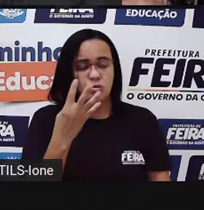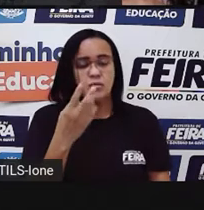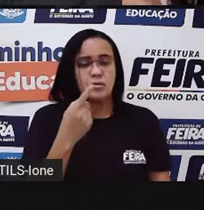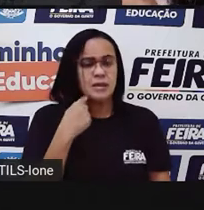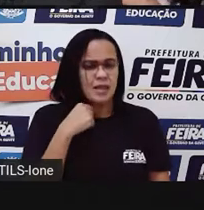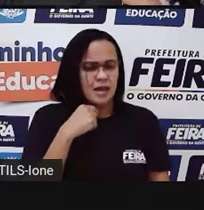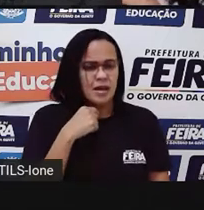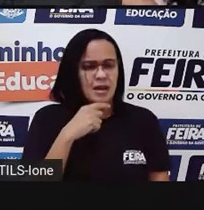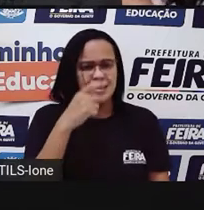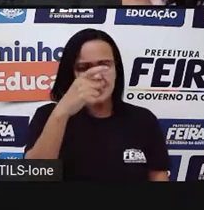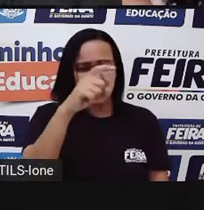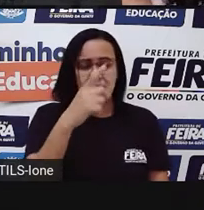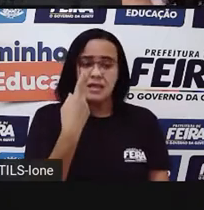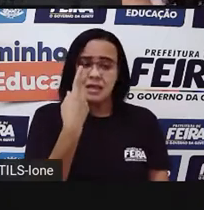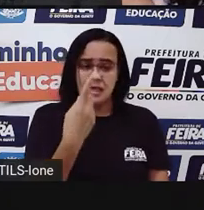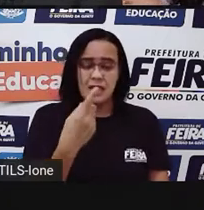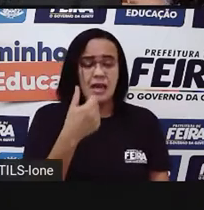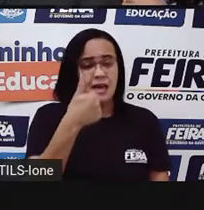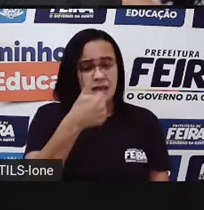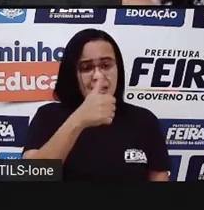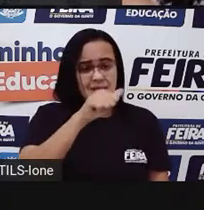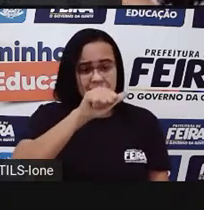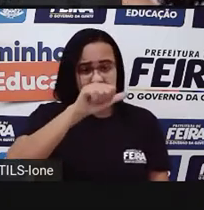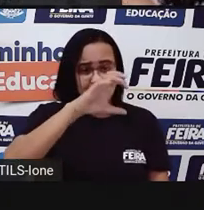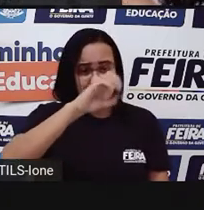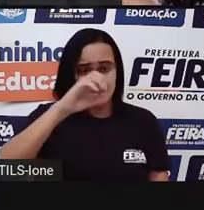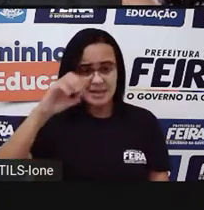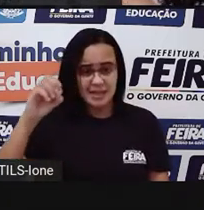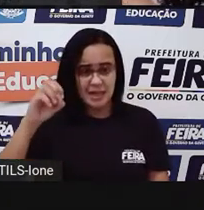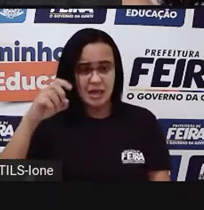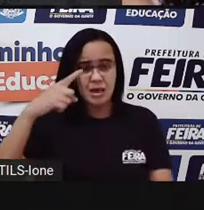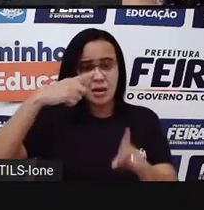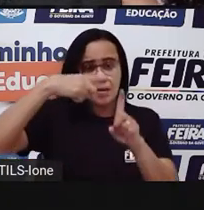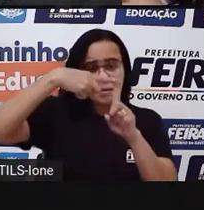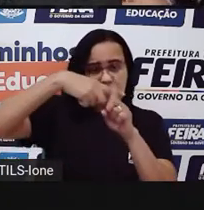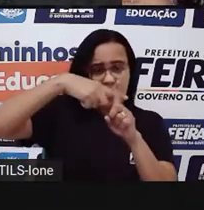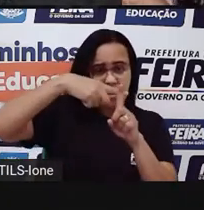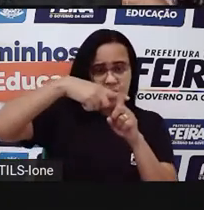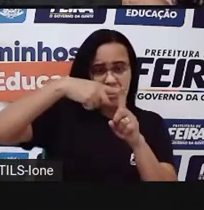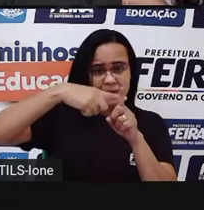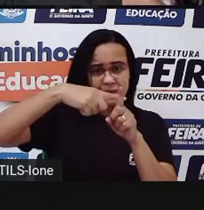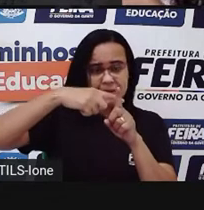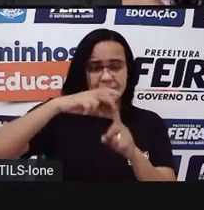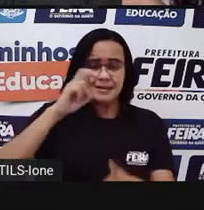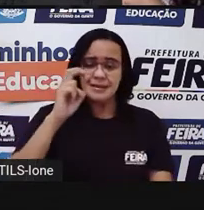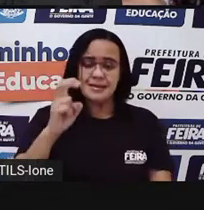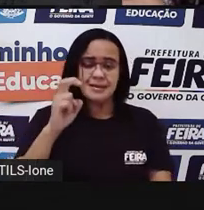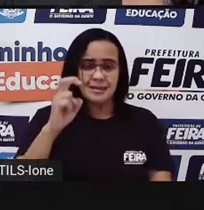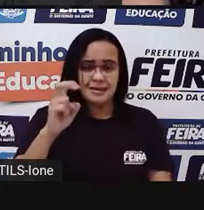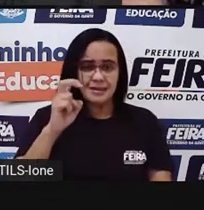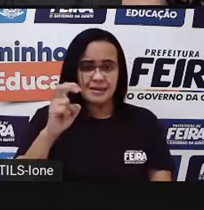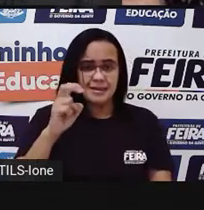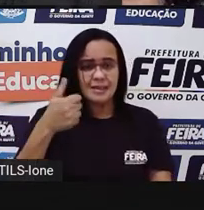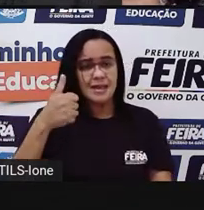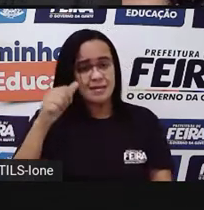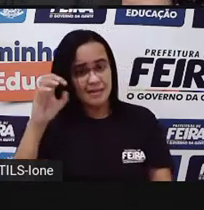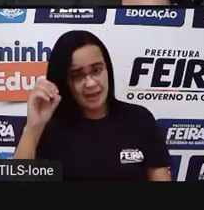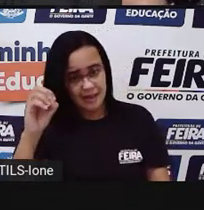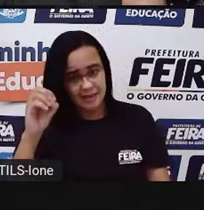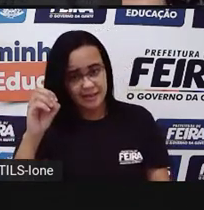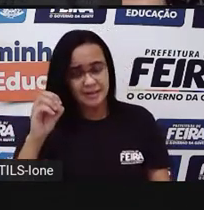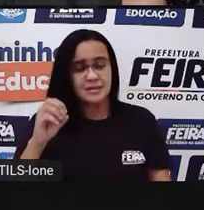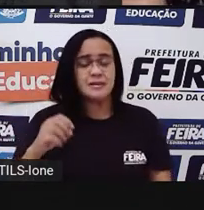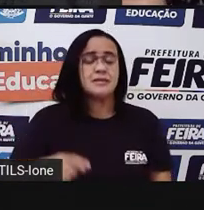Qual é o valor da quarta? Mais o valor da quinta, que é quanto? 10. Mais o valor da